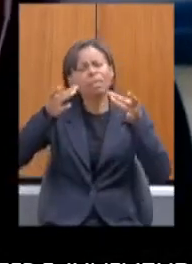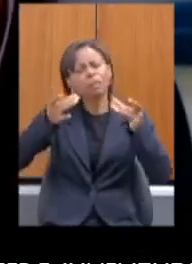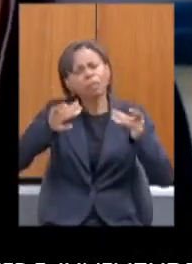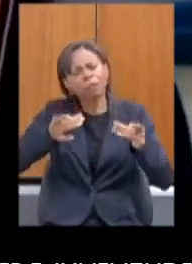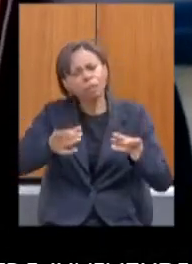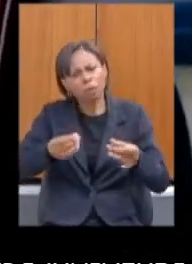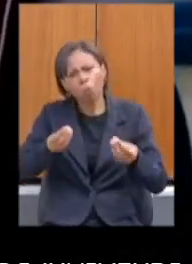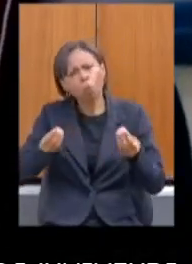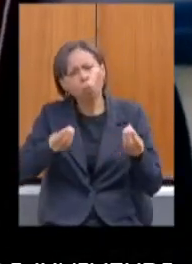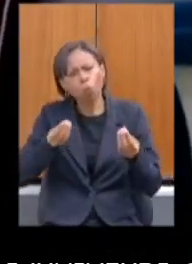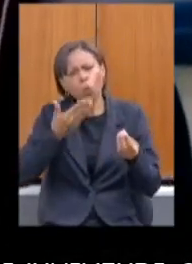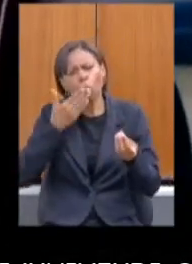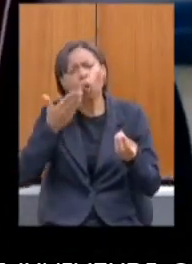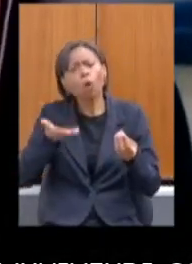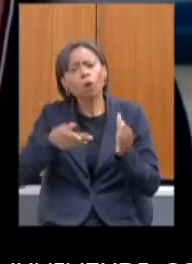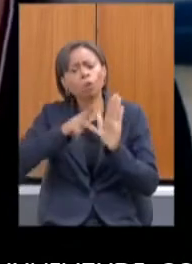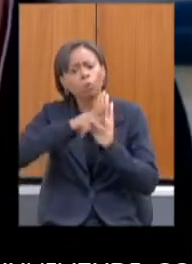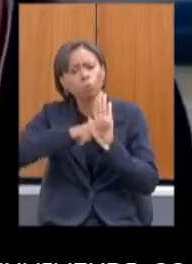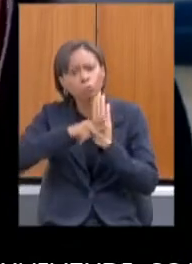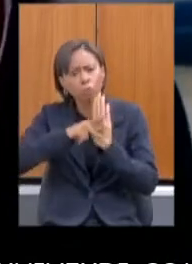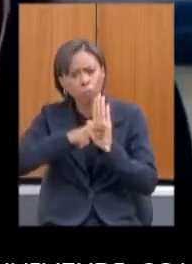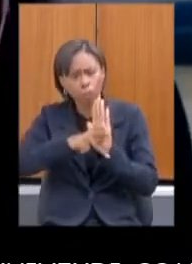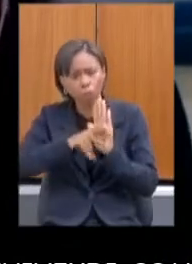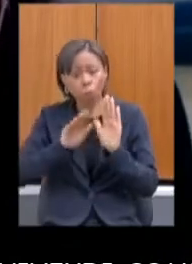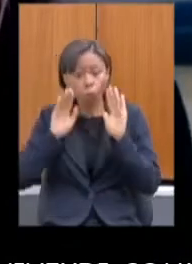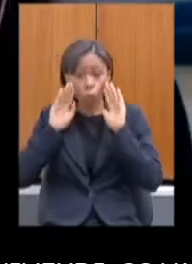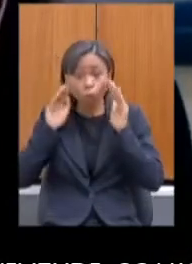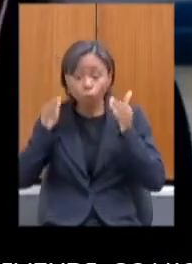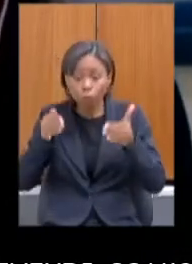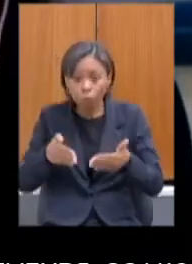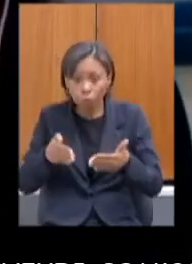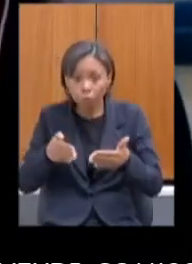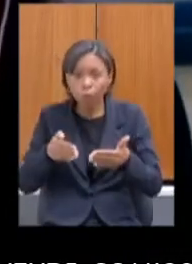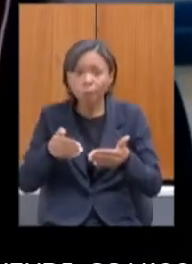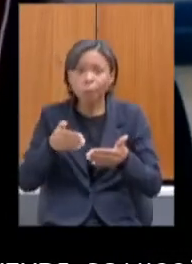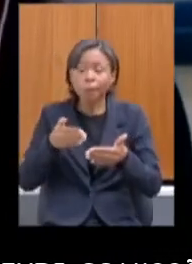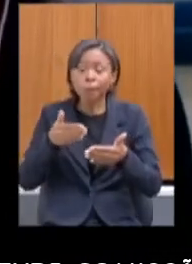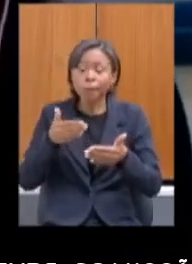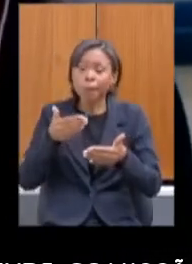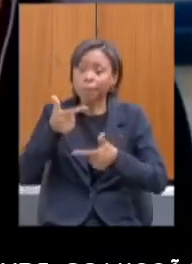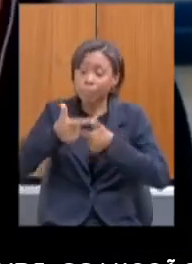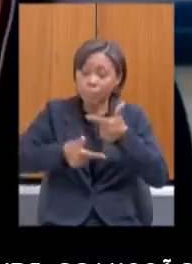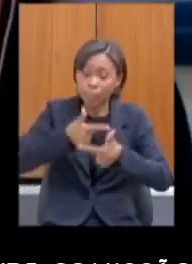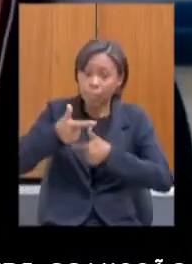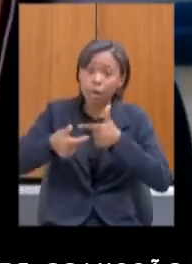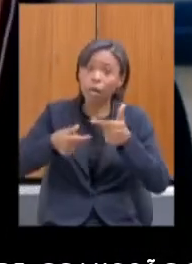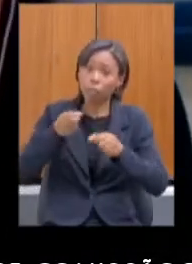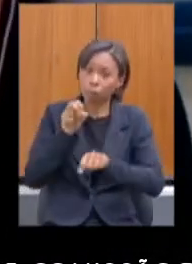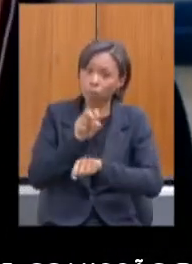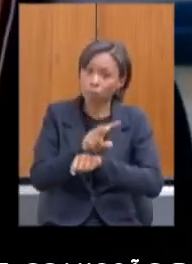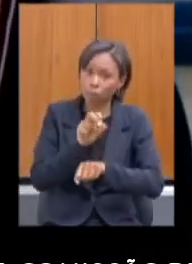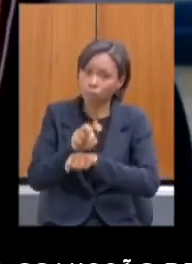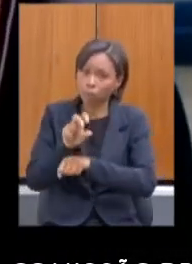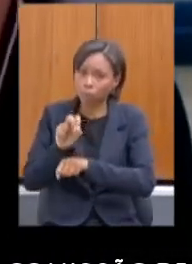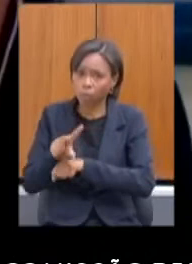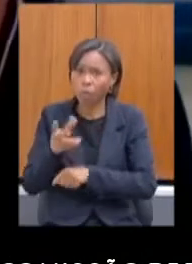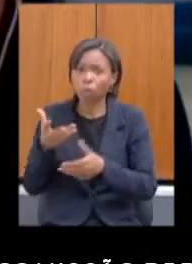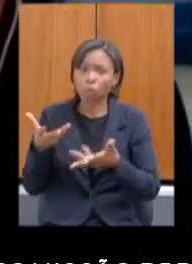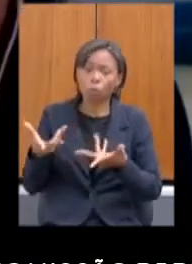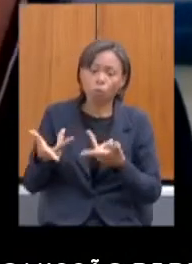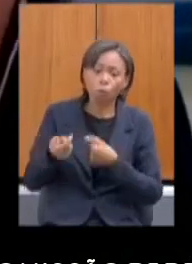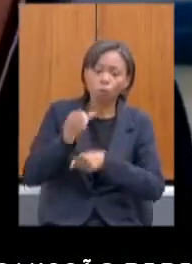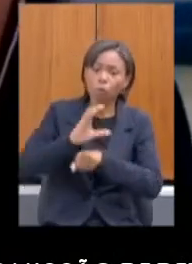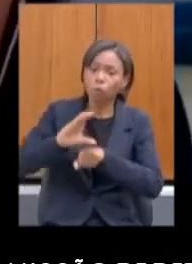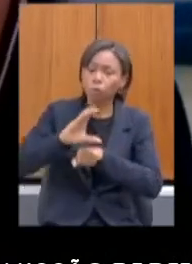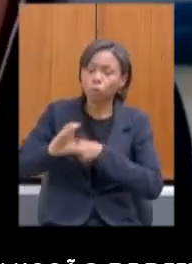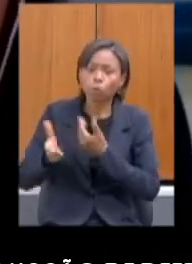projetos pensados para a empregabilidade, para a qualificação dos jovens, especialmente eu fiz